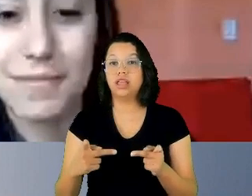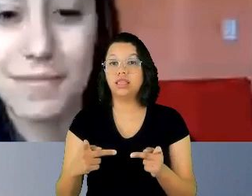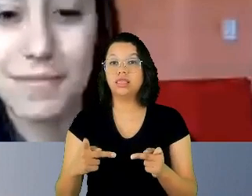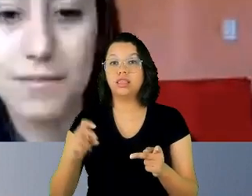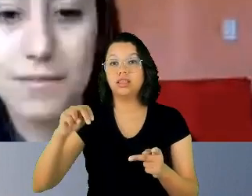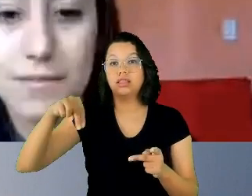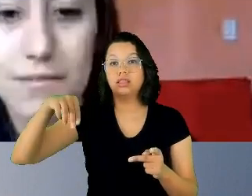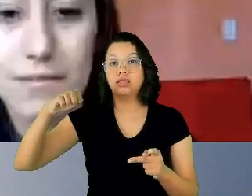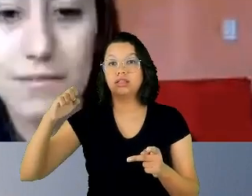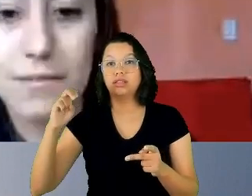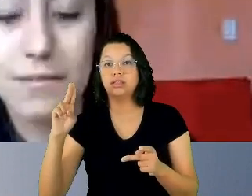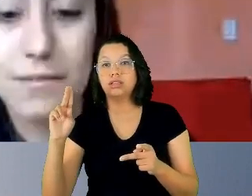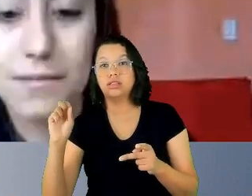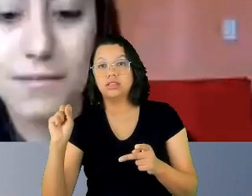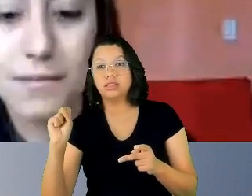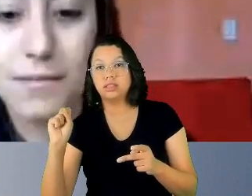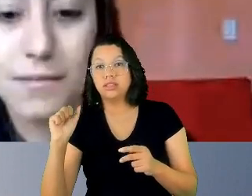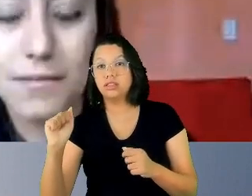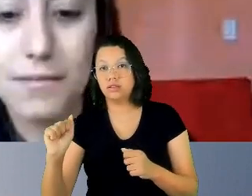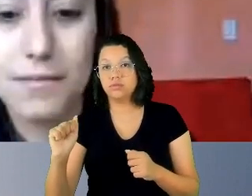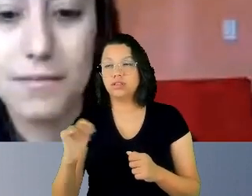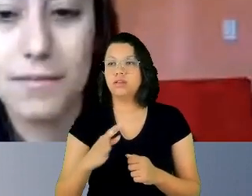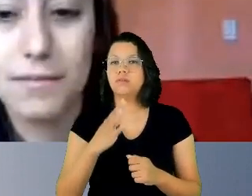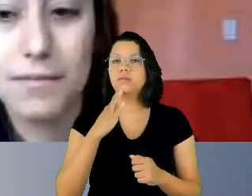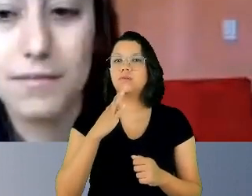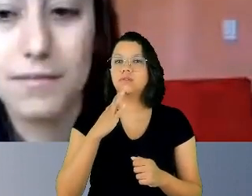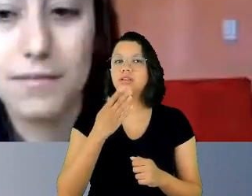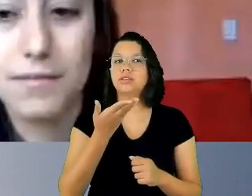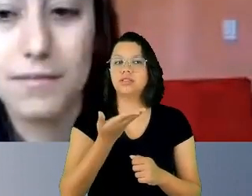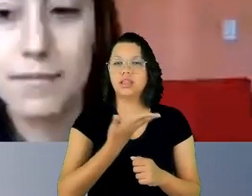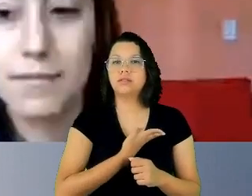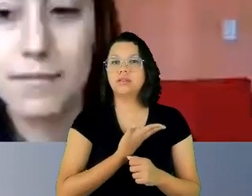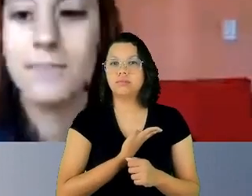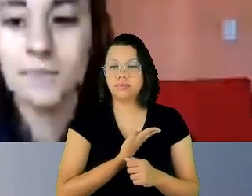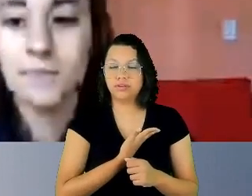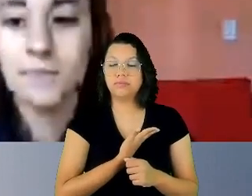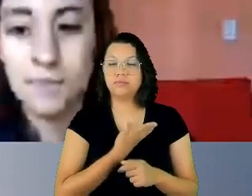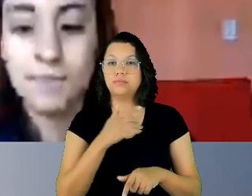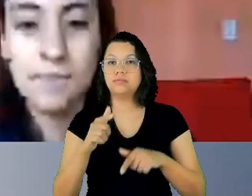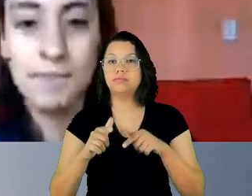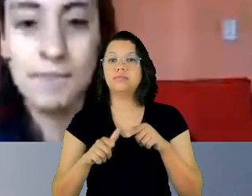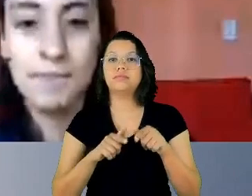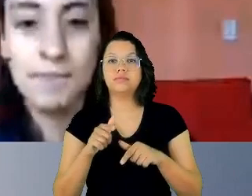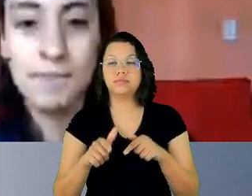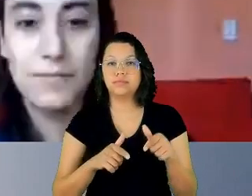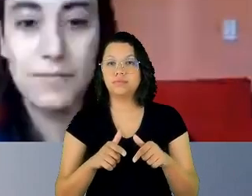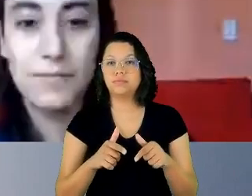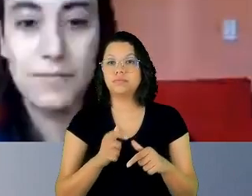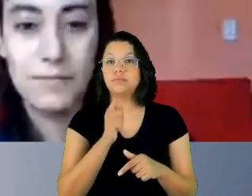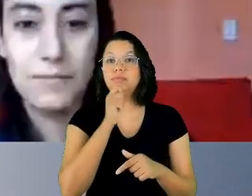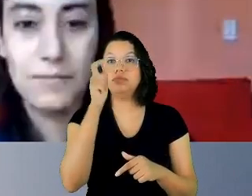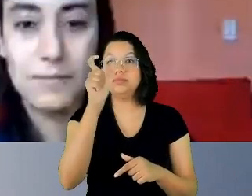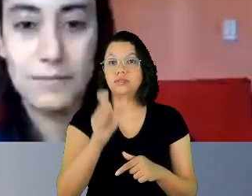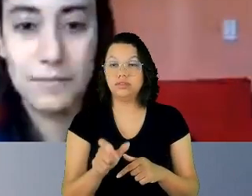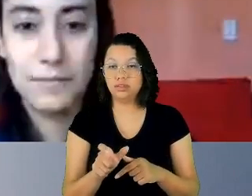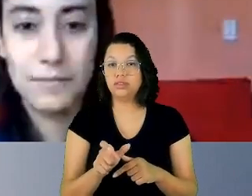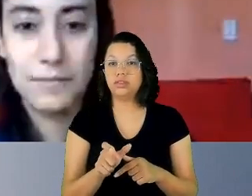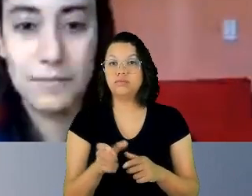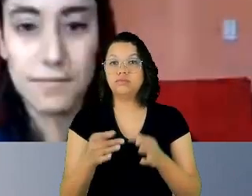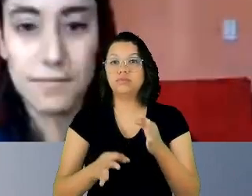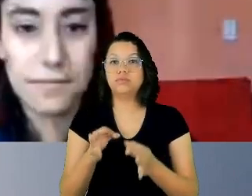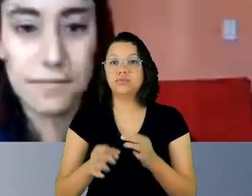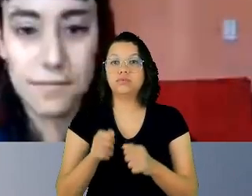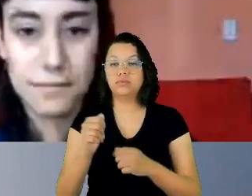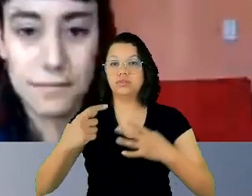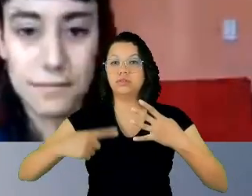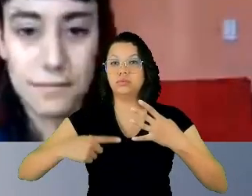a minha querida colega Neuza ainda como juíza de primeiro grau na Bahia, eu acho que nós nos conhecemos